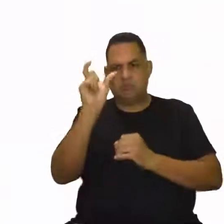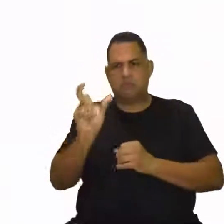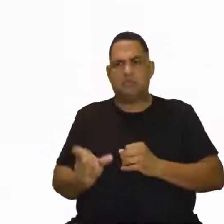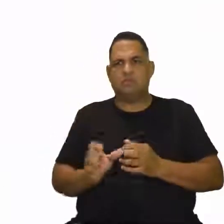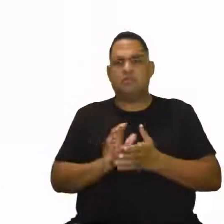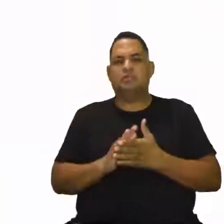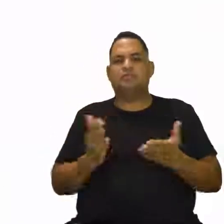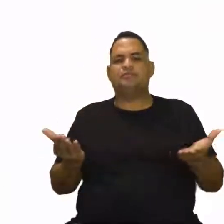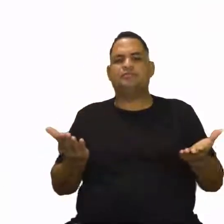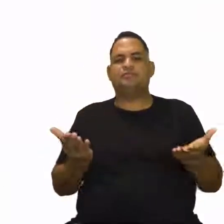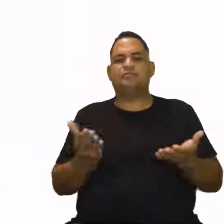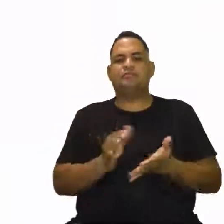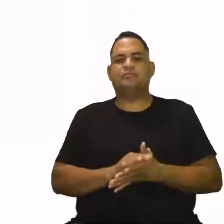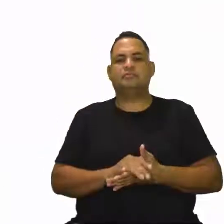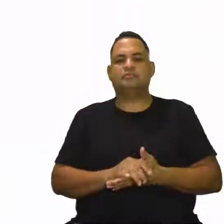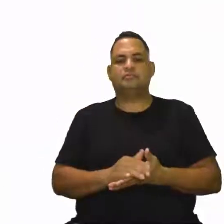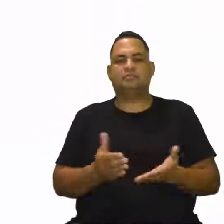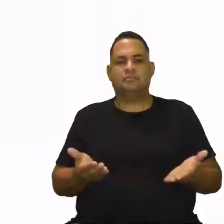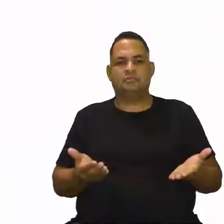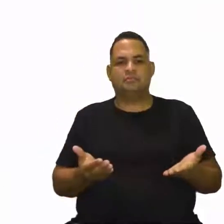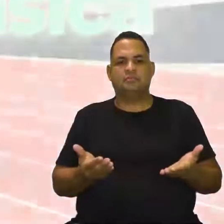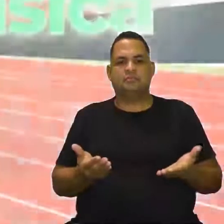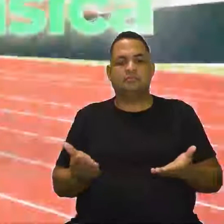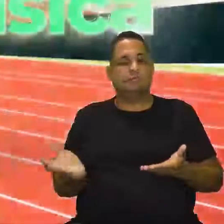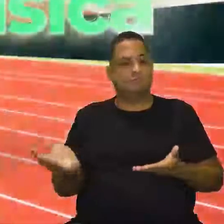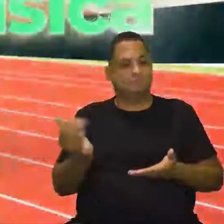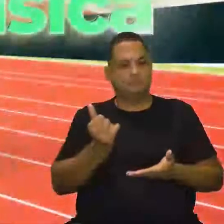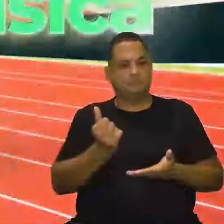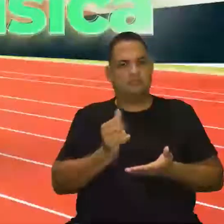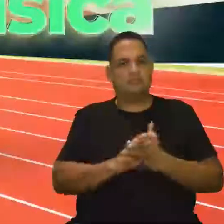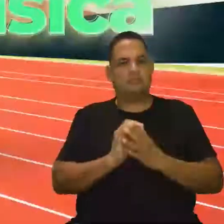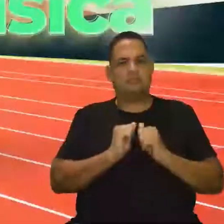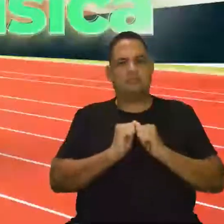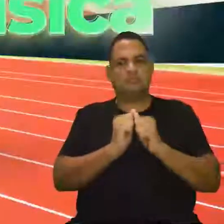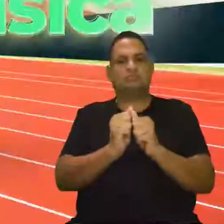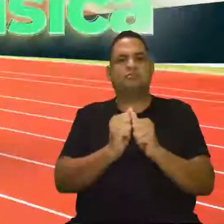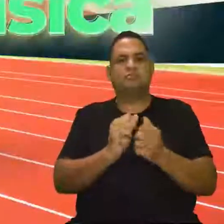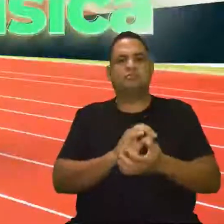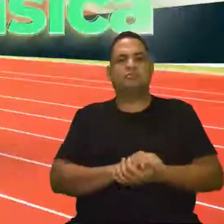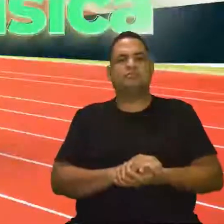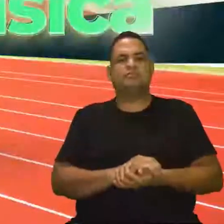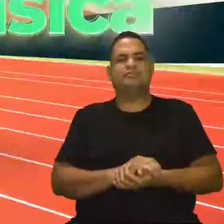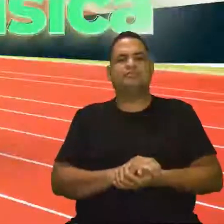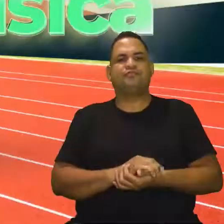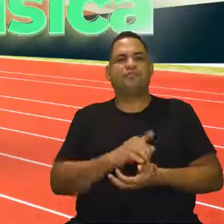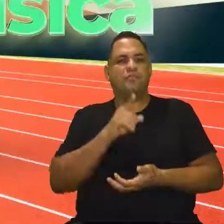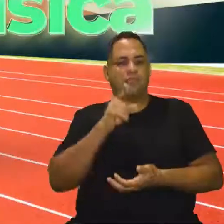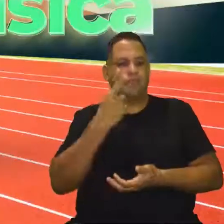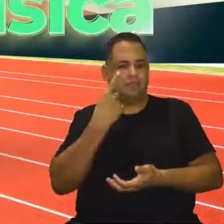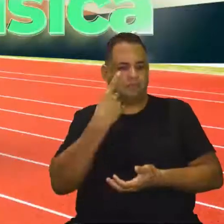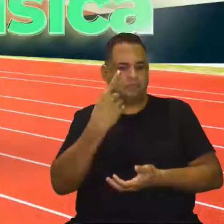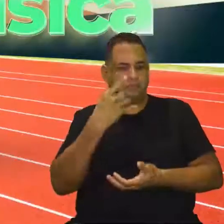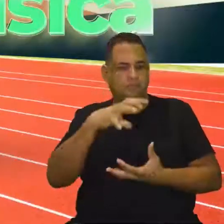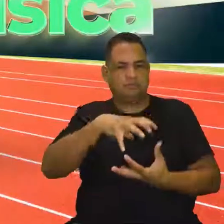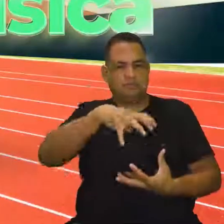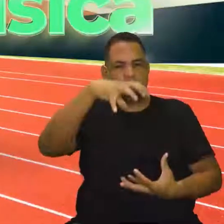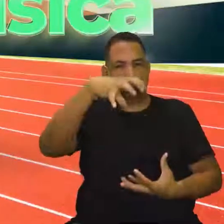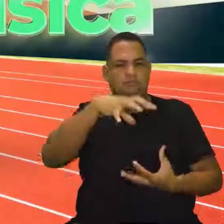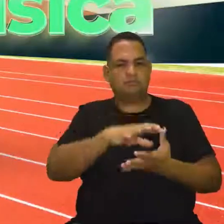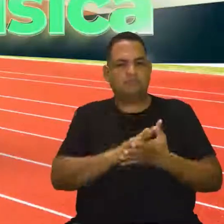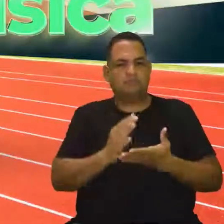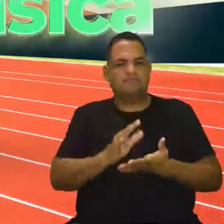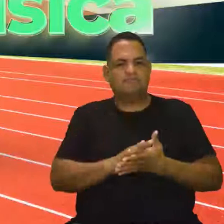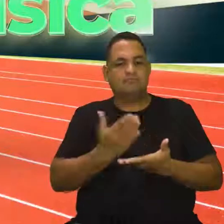E aí, gente, eu venho aqui com vocês, venho aqui comigo, me acompanho aqui. Vocês viram aí que o idoso, ele é uma